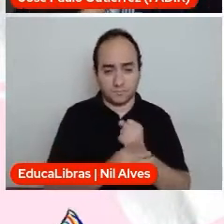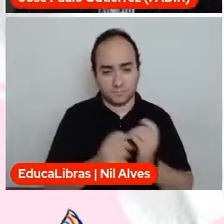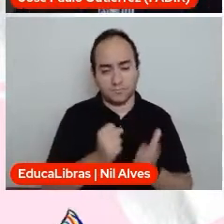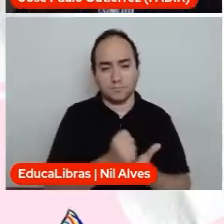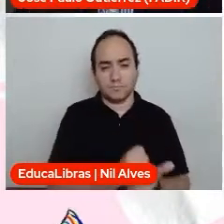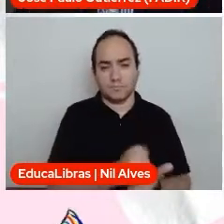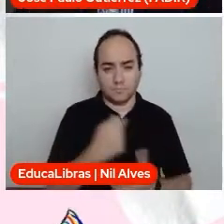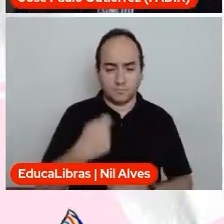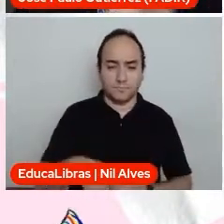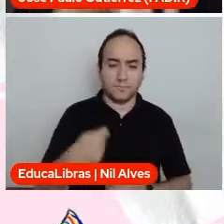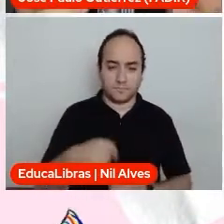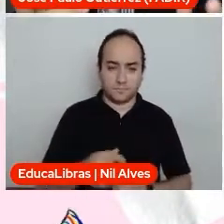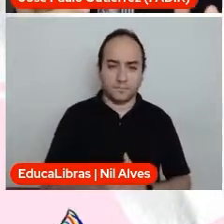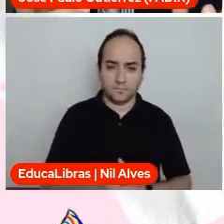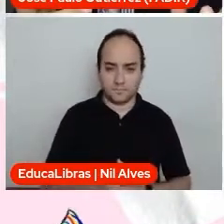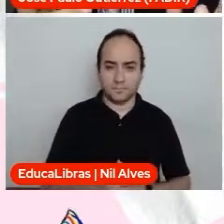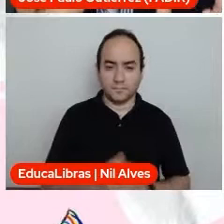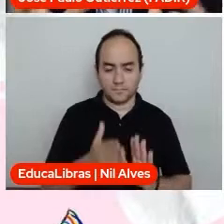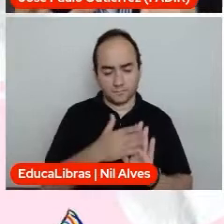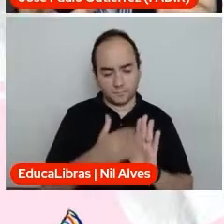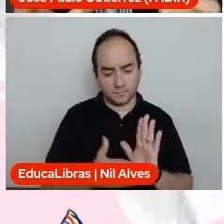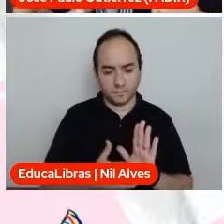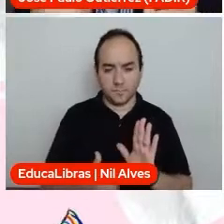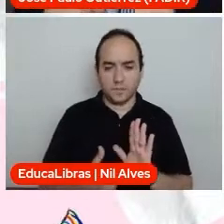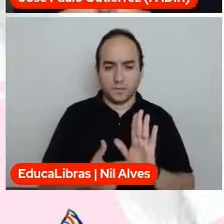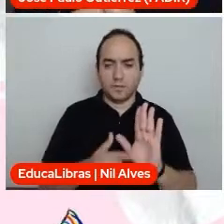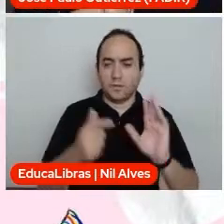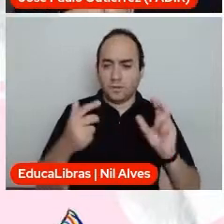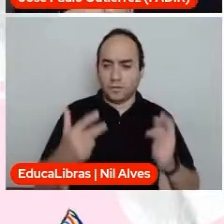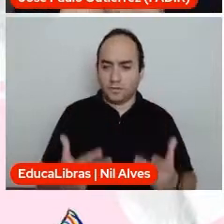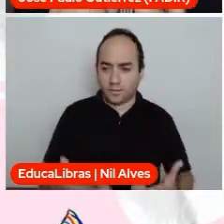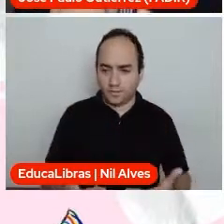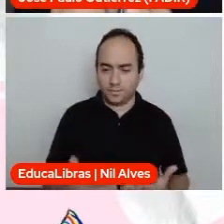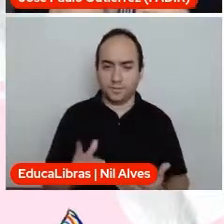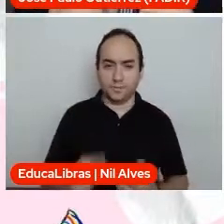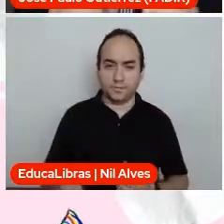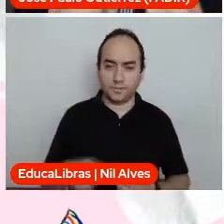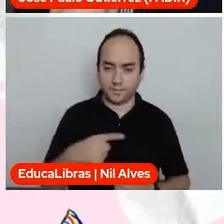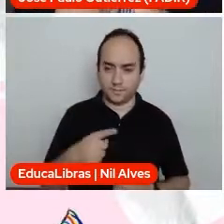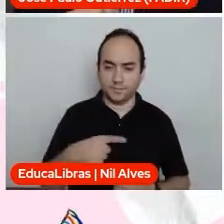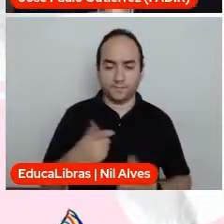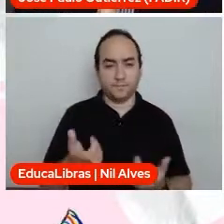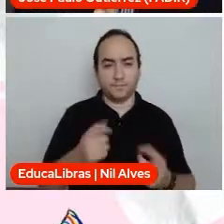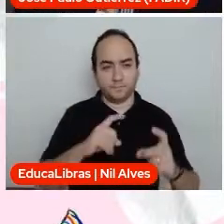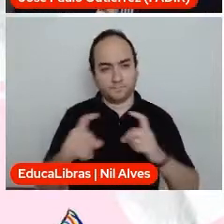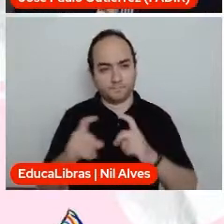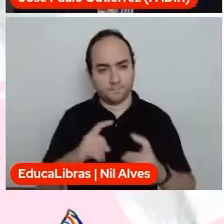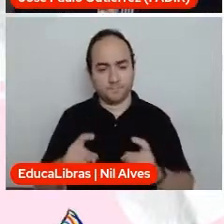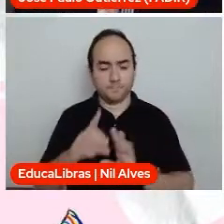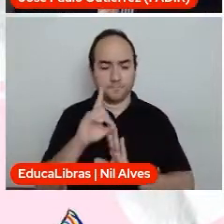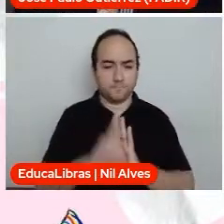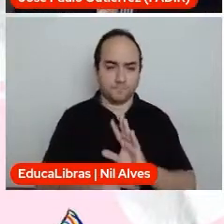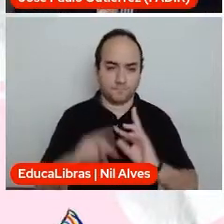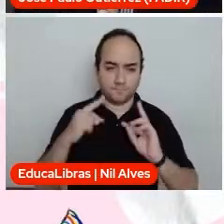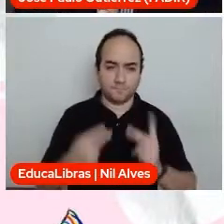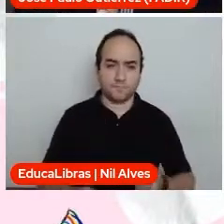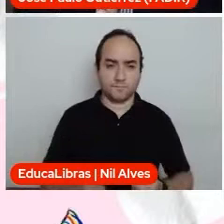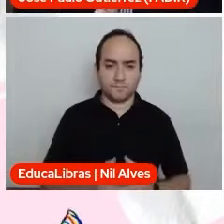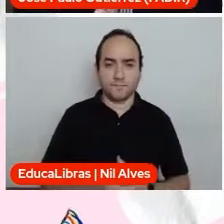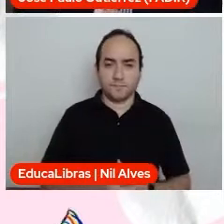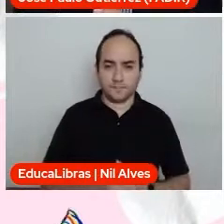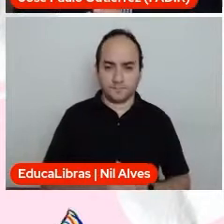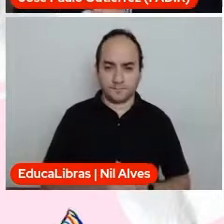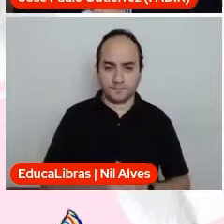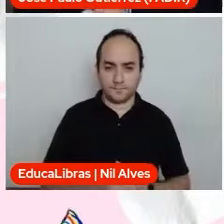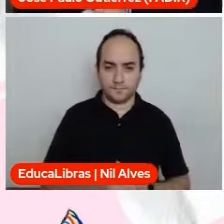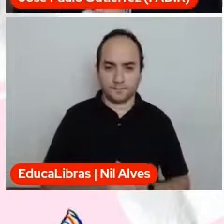Então, é muito interessante nós abordarmos essas questões que refletem aí o debate e a defesa dos direitos humanos. Pode passar, por